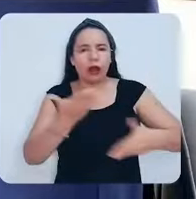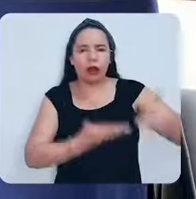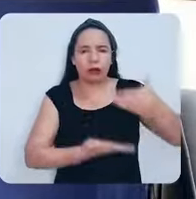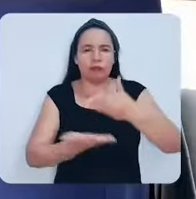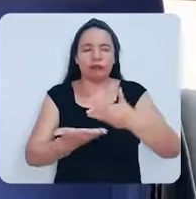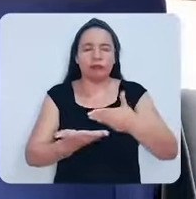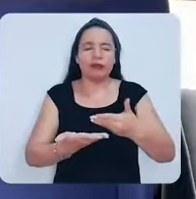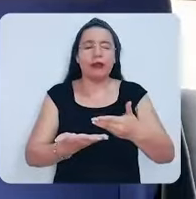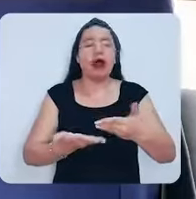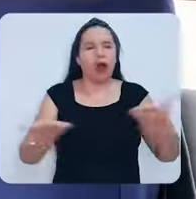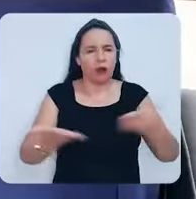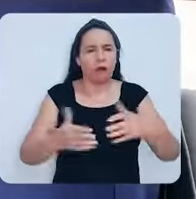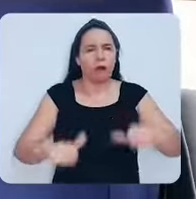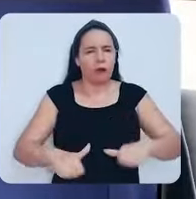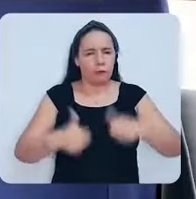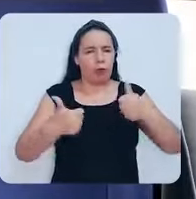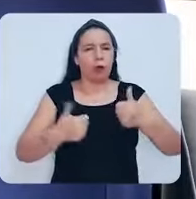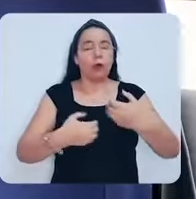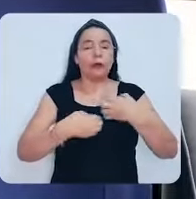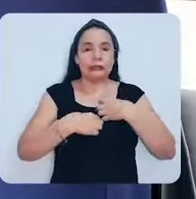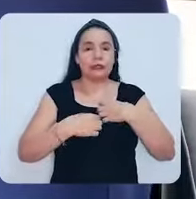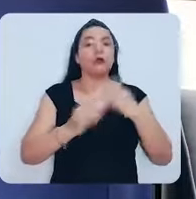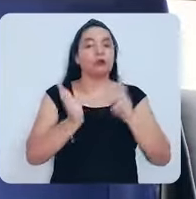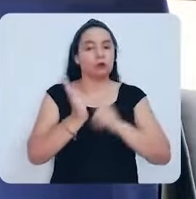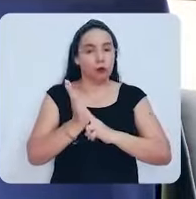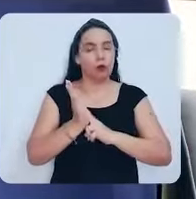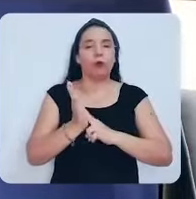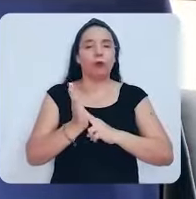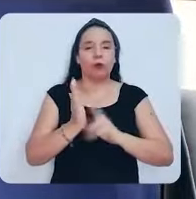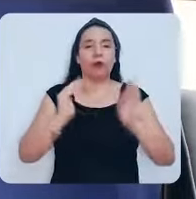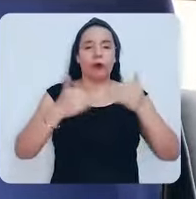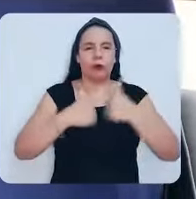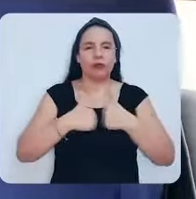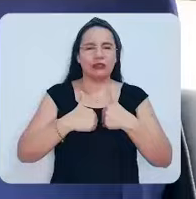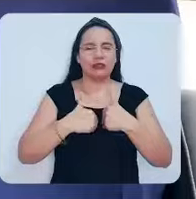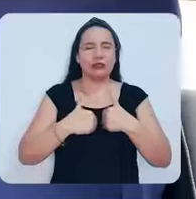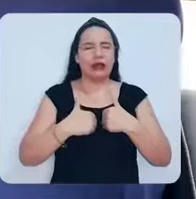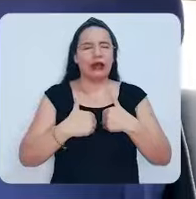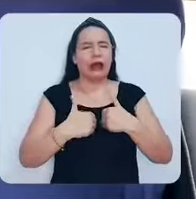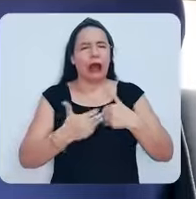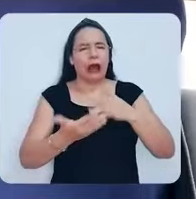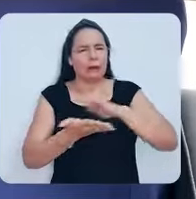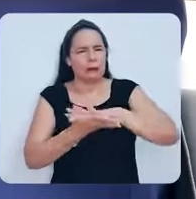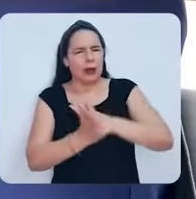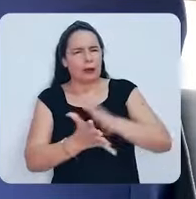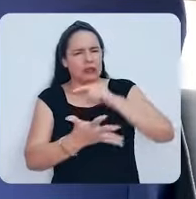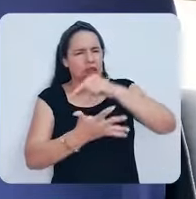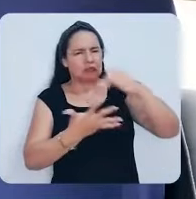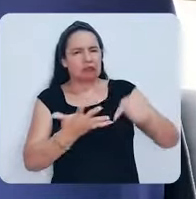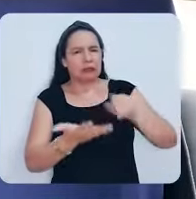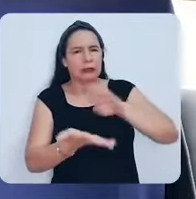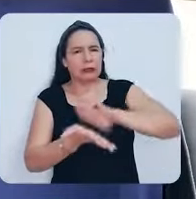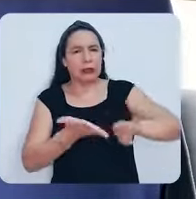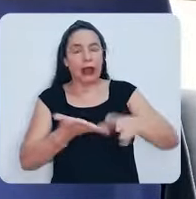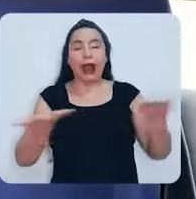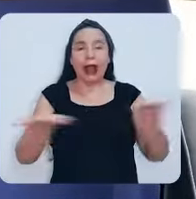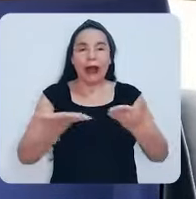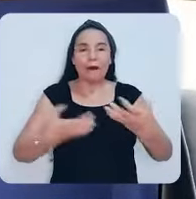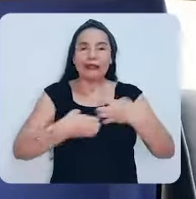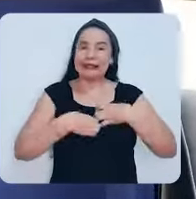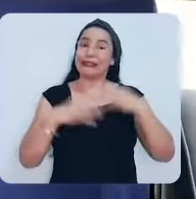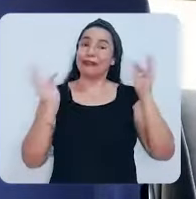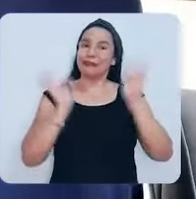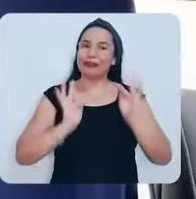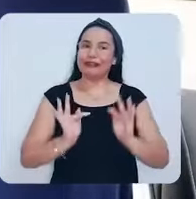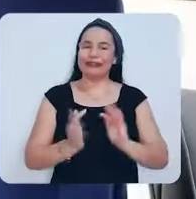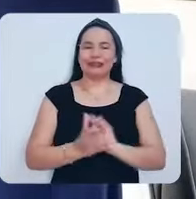foi muito melhor saber que era autista e me livrar de uma série de preconceitos. E agora eu estou muito